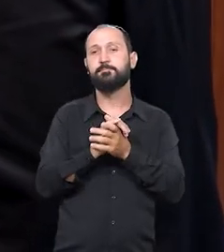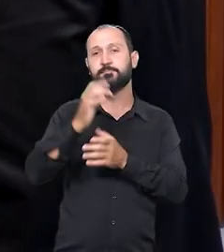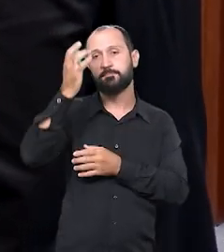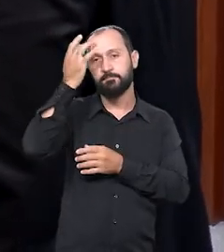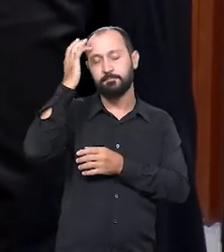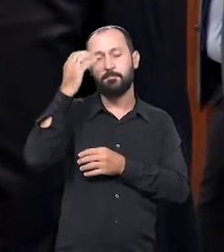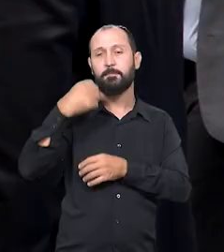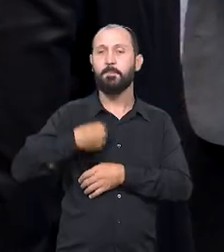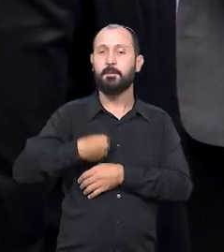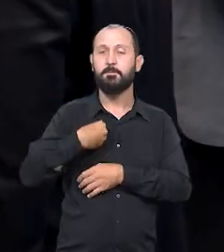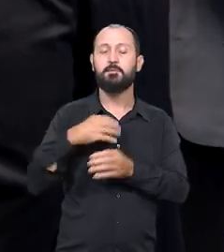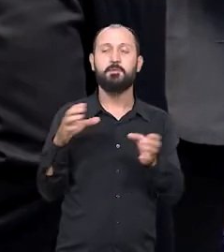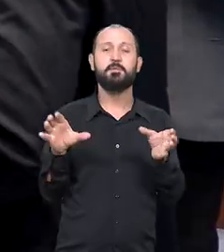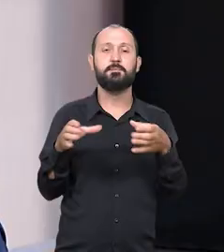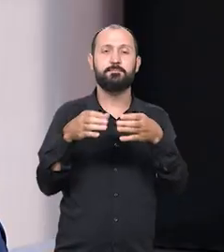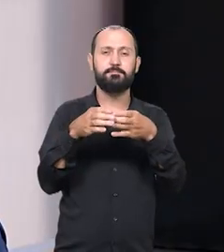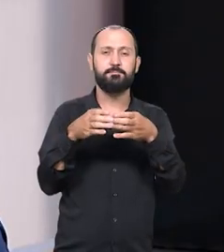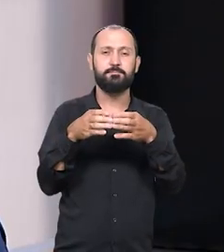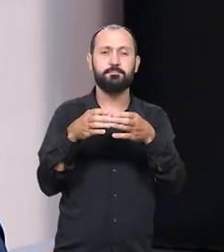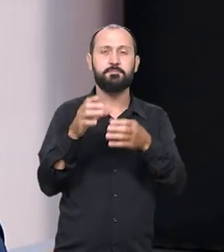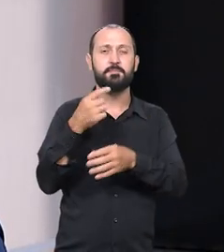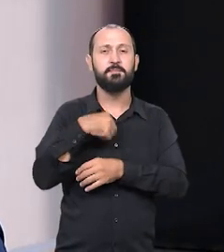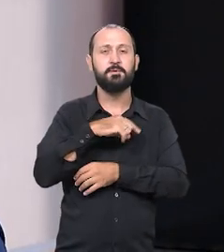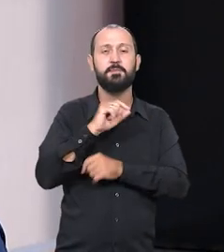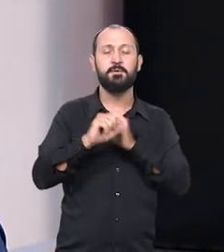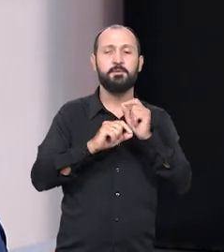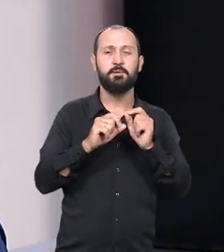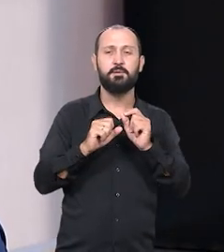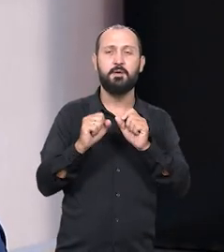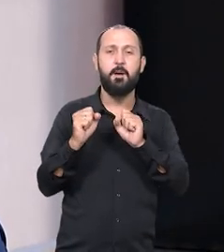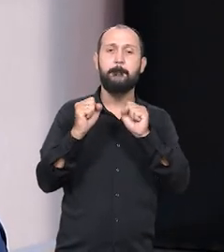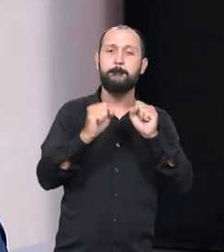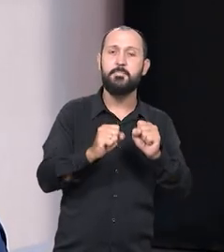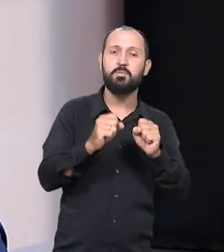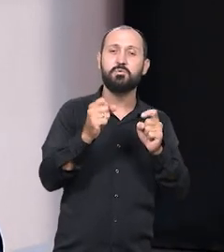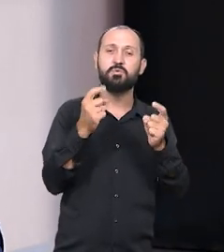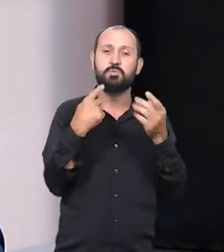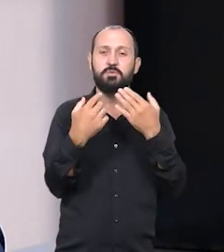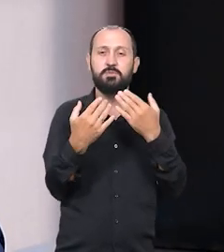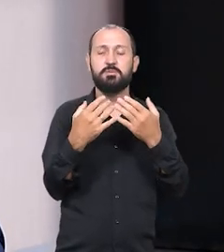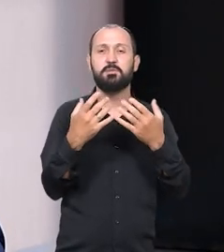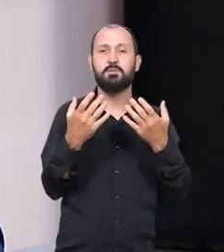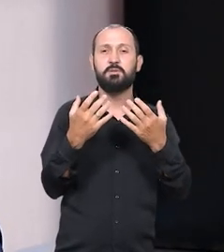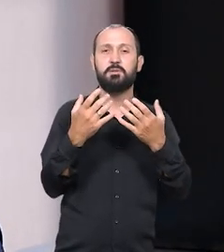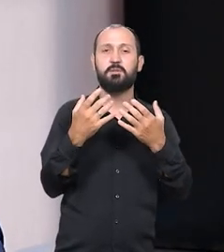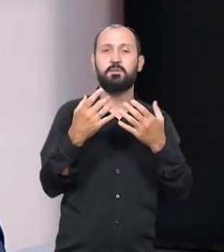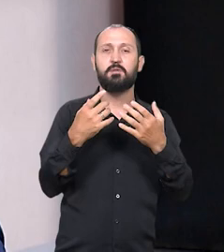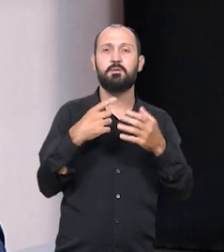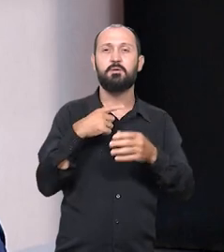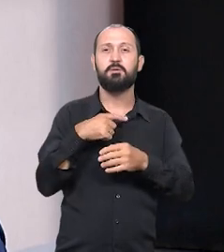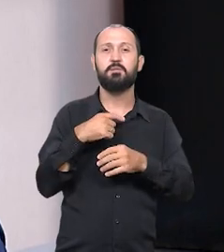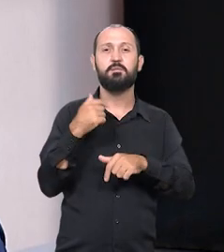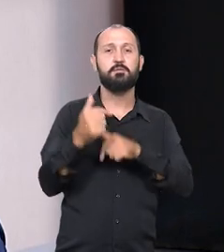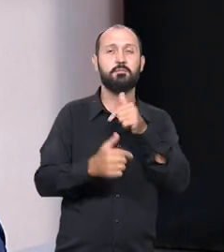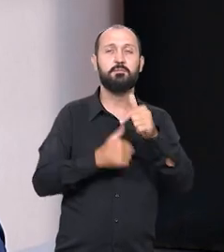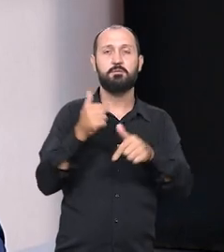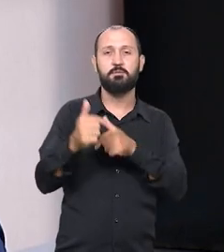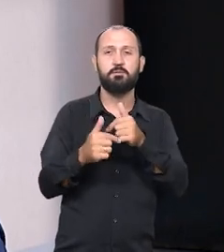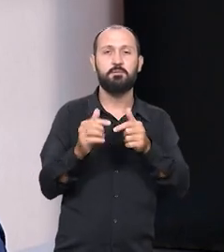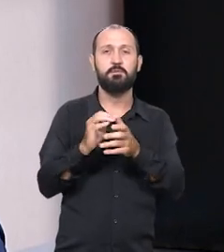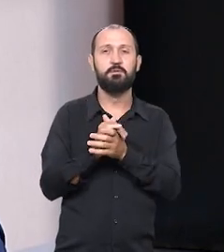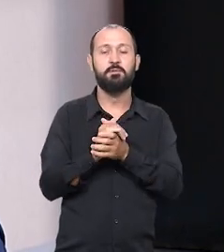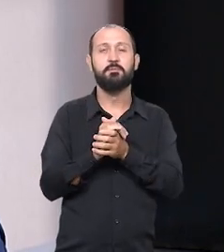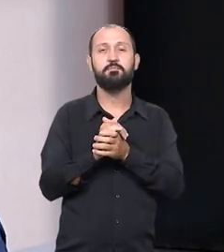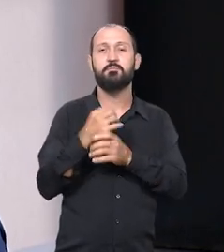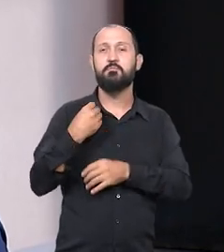nessas comissões, ela traz para nós a possibilidade de discutir temas que muitas vezes eu não atuava de forma tão incisiva